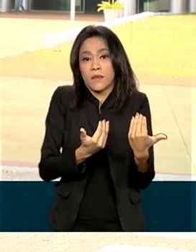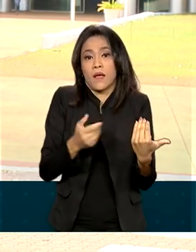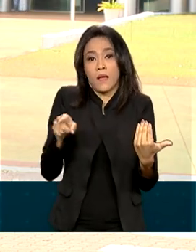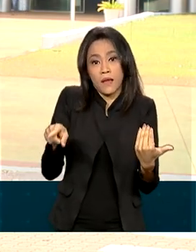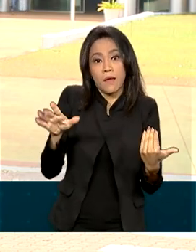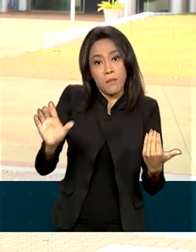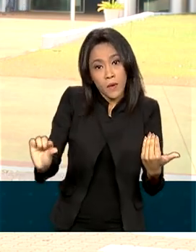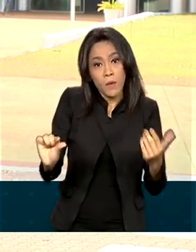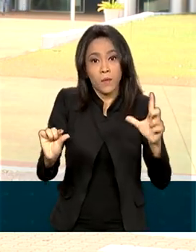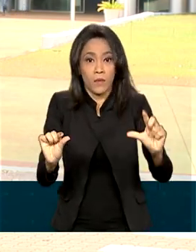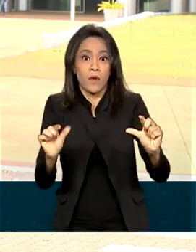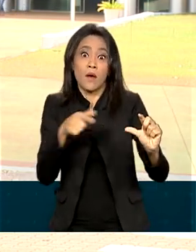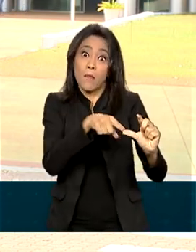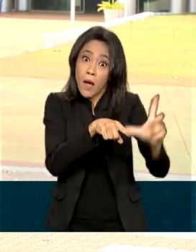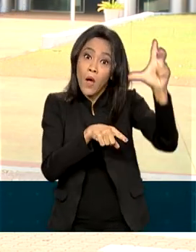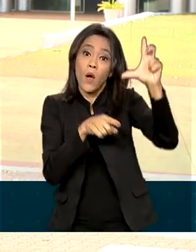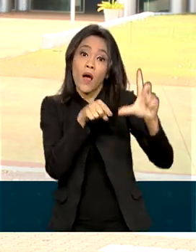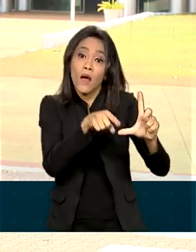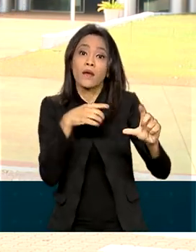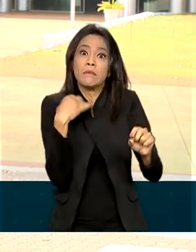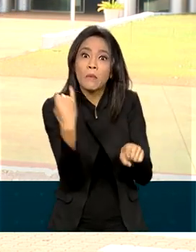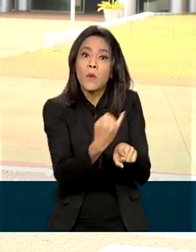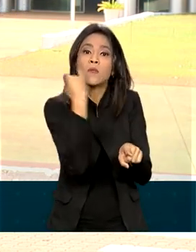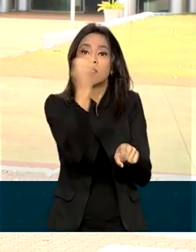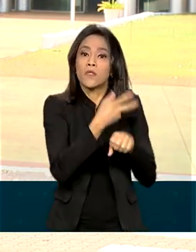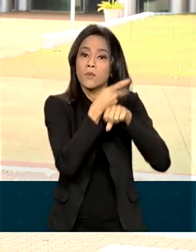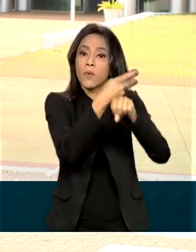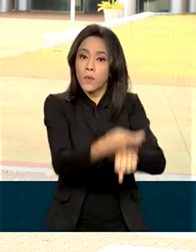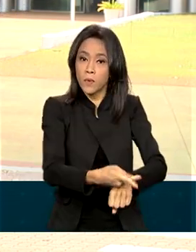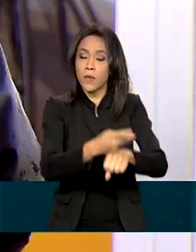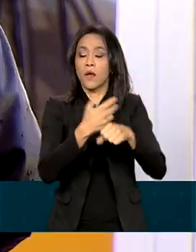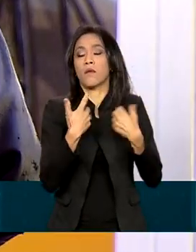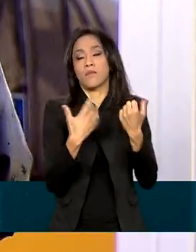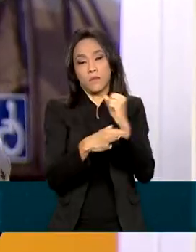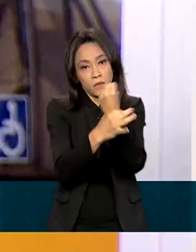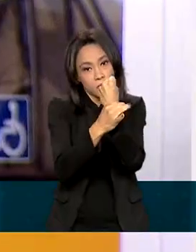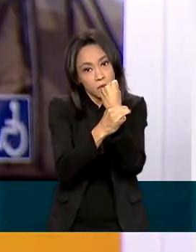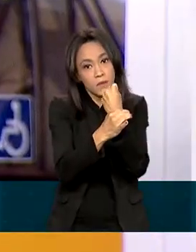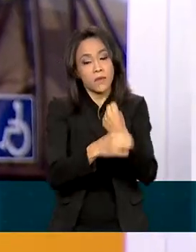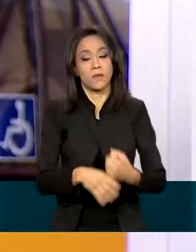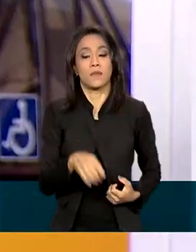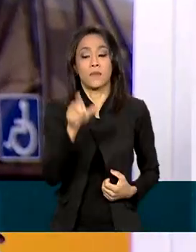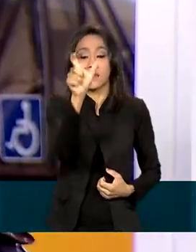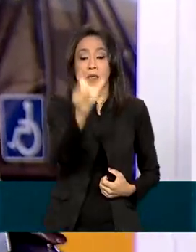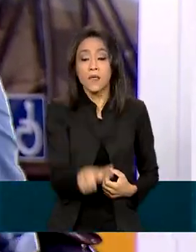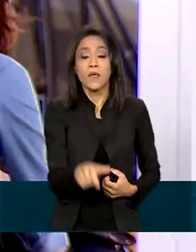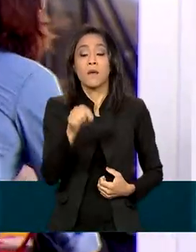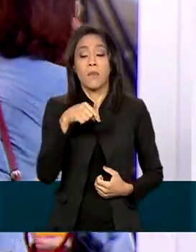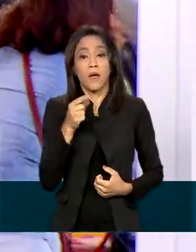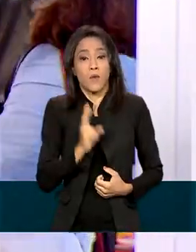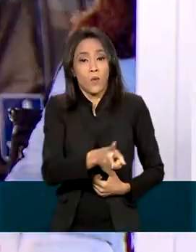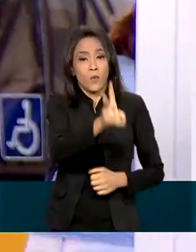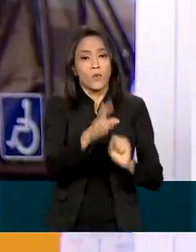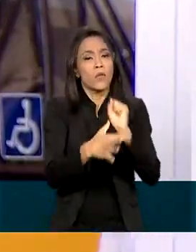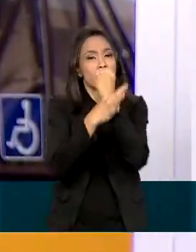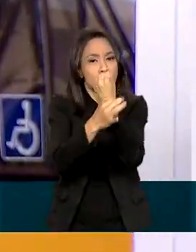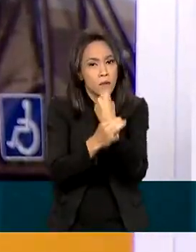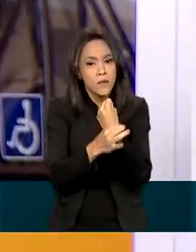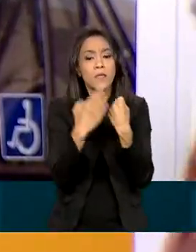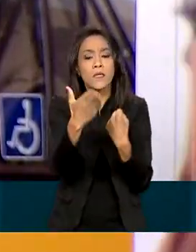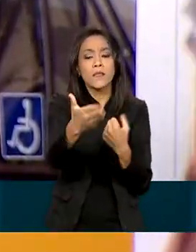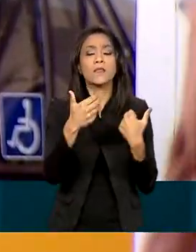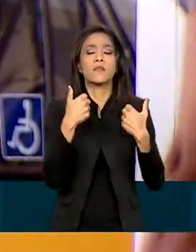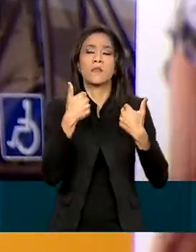percebe a importância de se buscar um transporte mais seguro. Para garantir segurança ao usuário do transporte